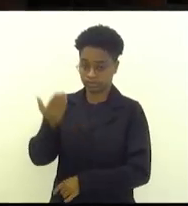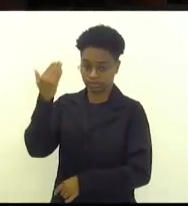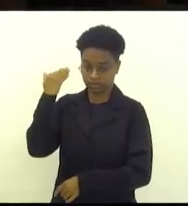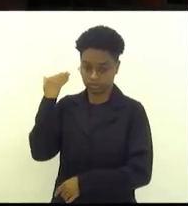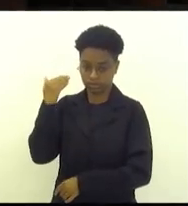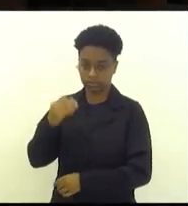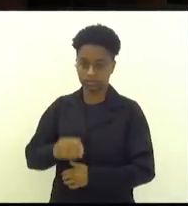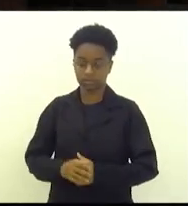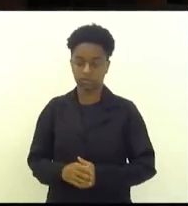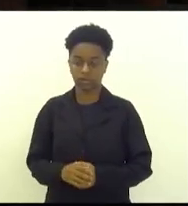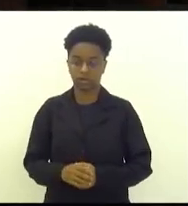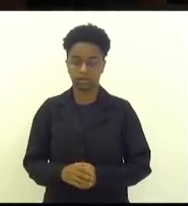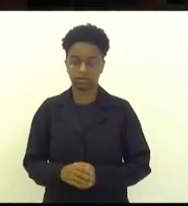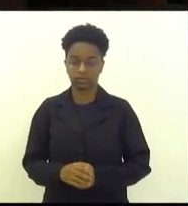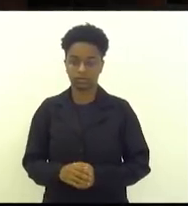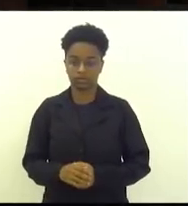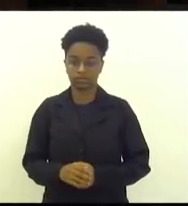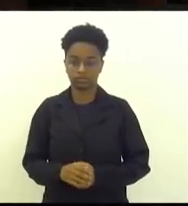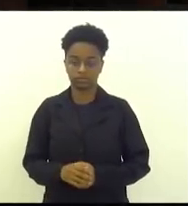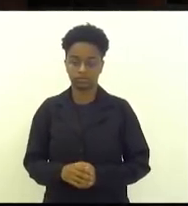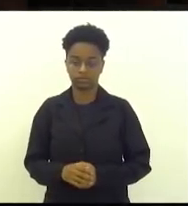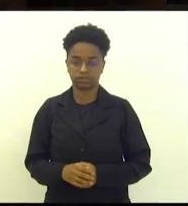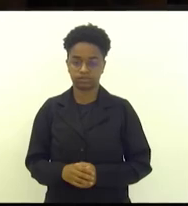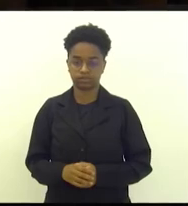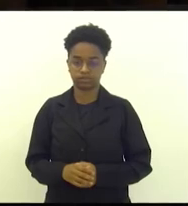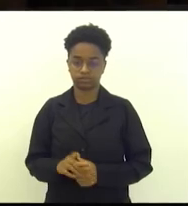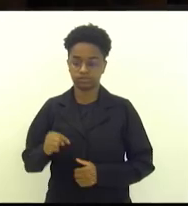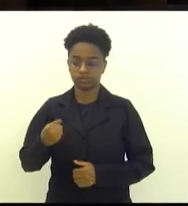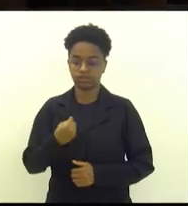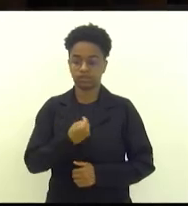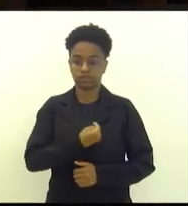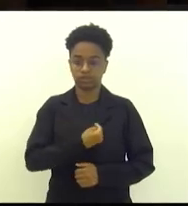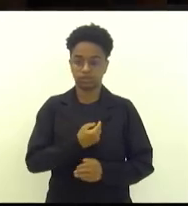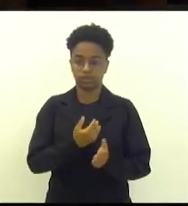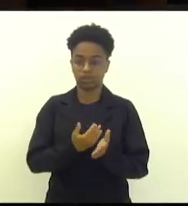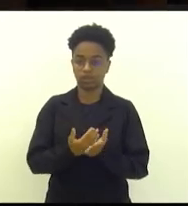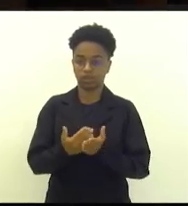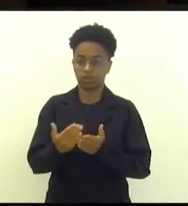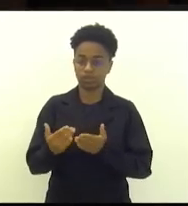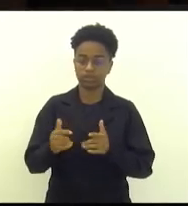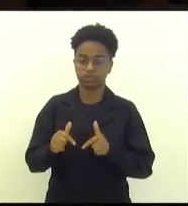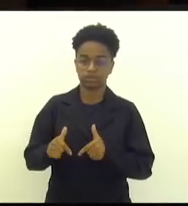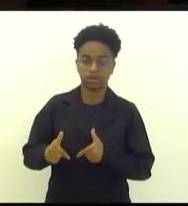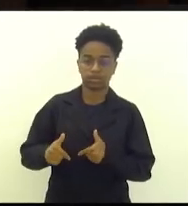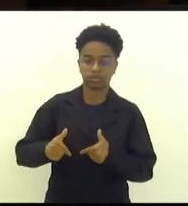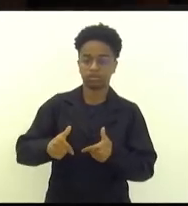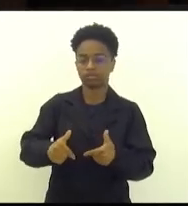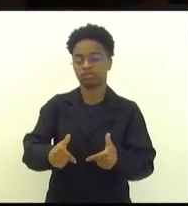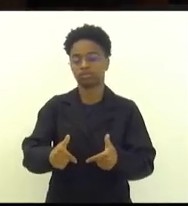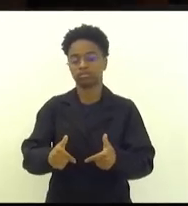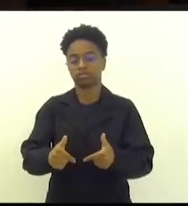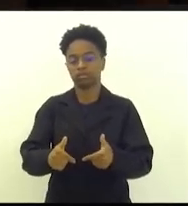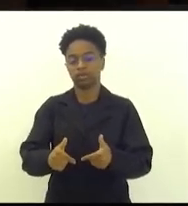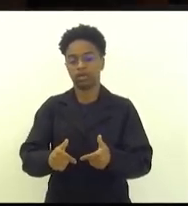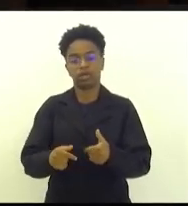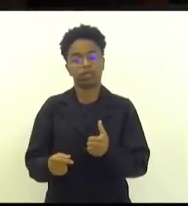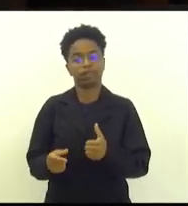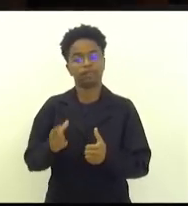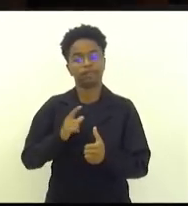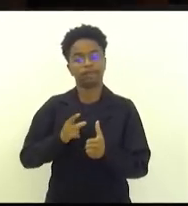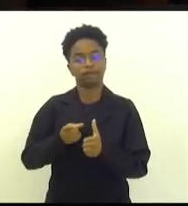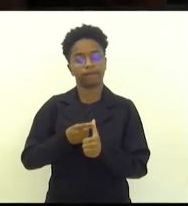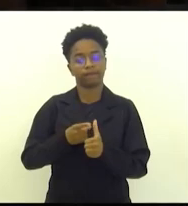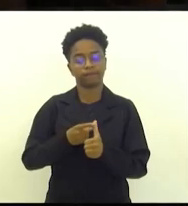Jari, quando nós lançamos a pedra fundamental do Café do Povo, no primeiro momento seria